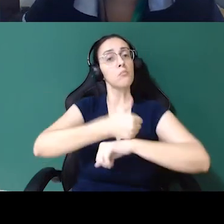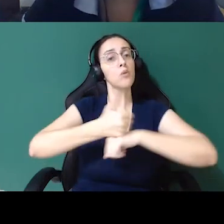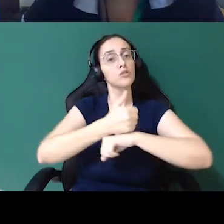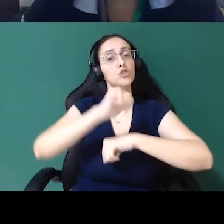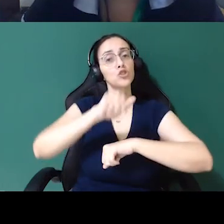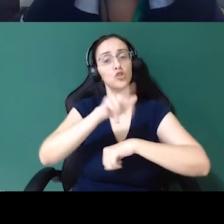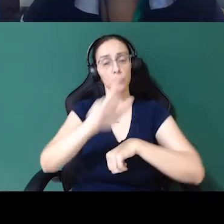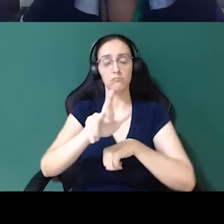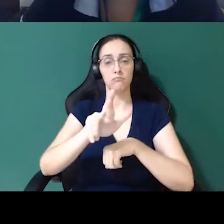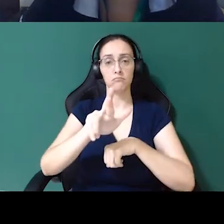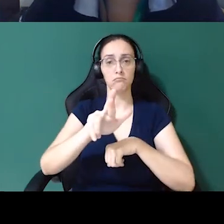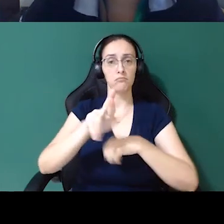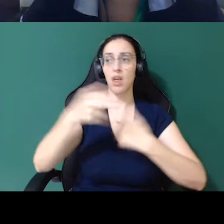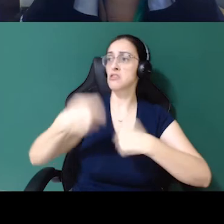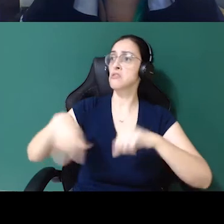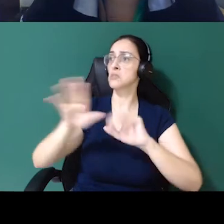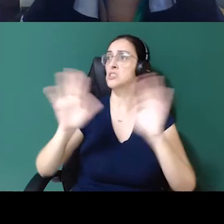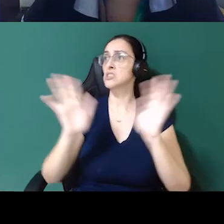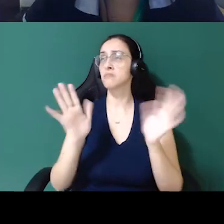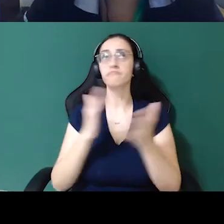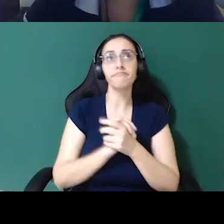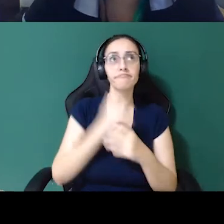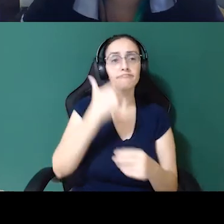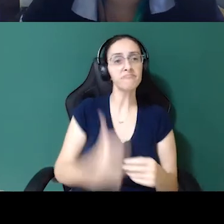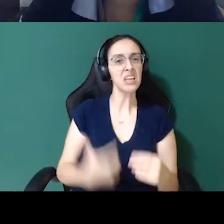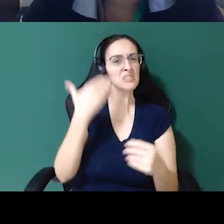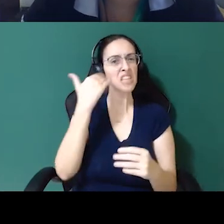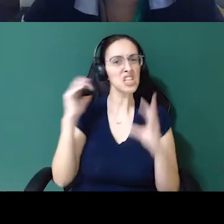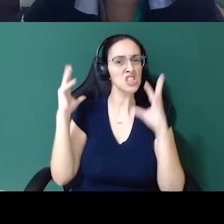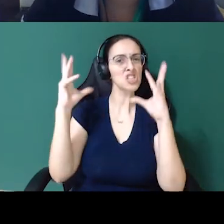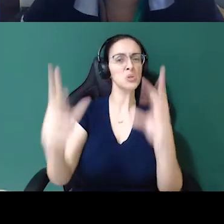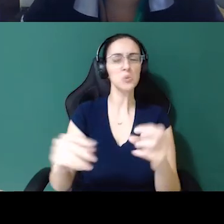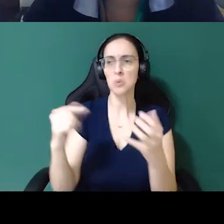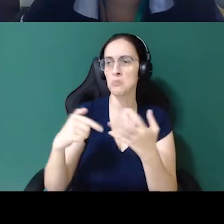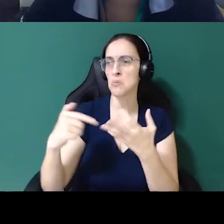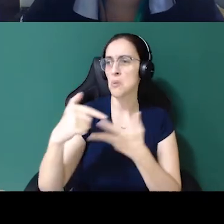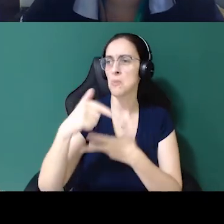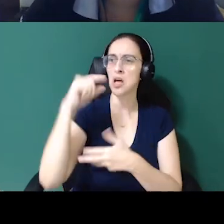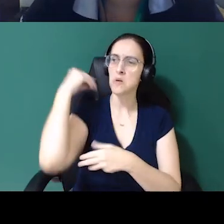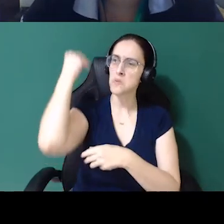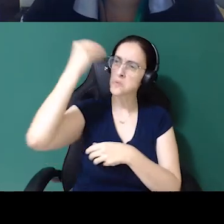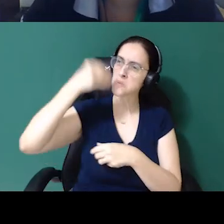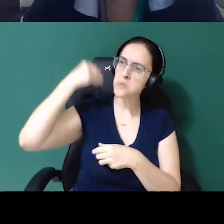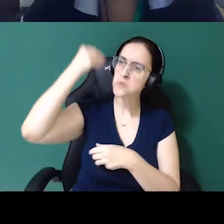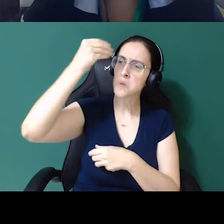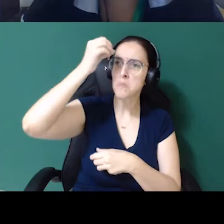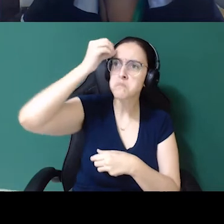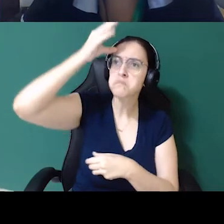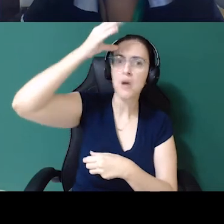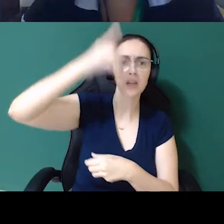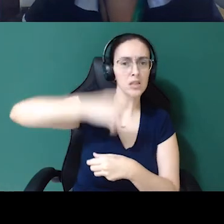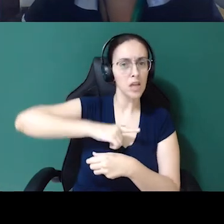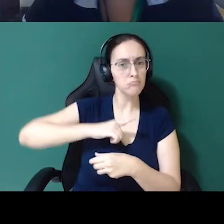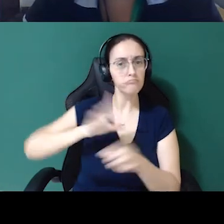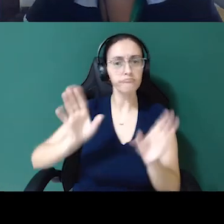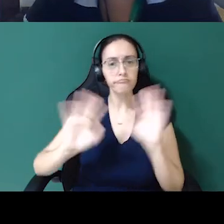júnior, você não precisa de ser aquela pessoa que sabe tudo ou que tem todo o know-how, todo o conhecimento. E